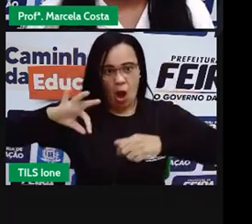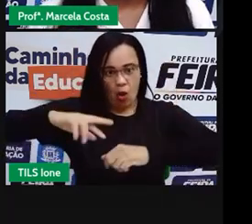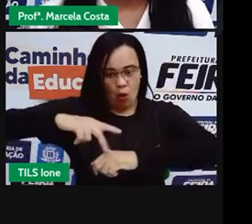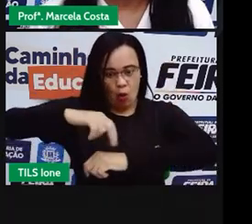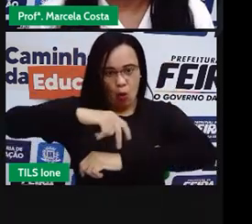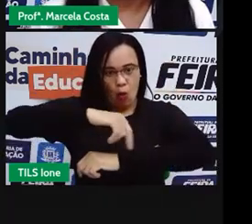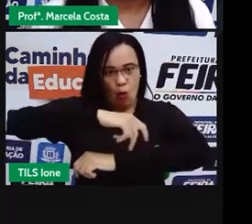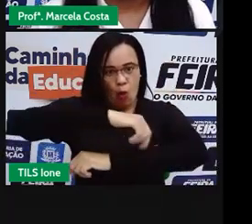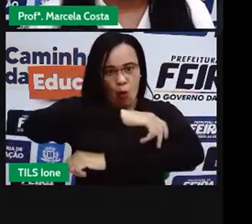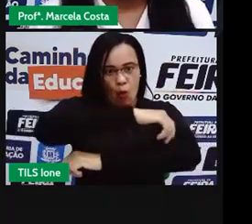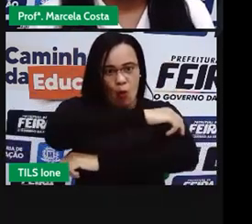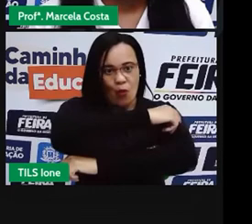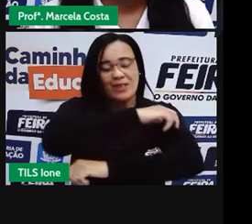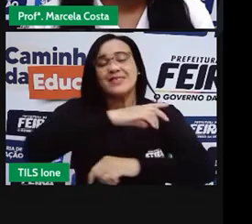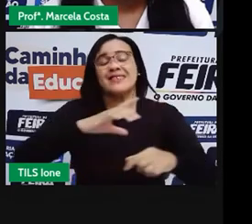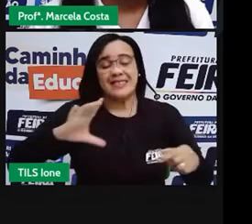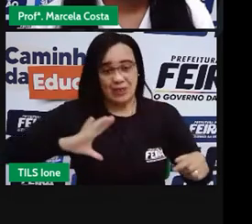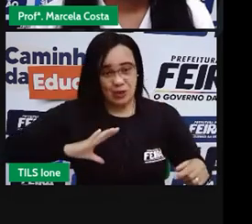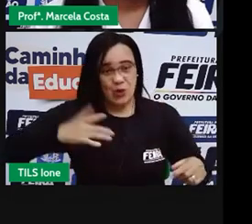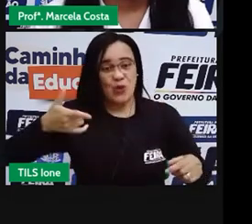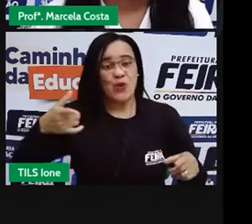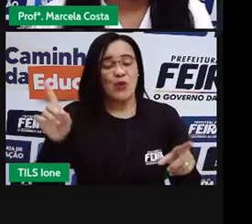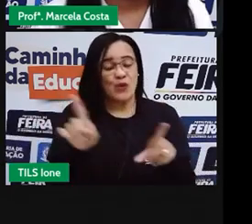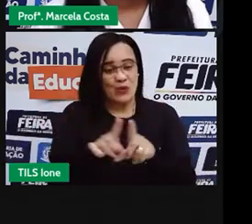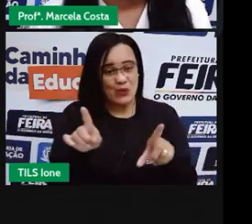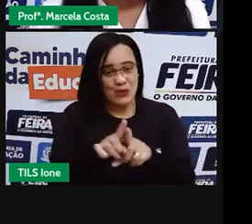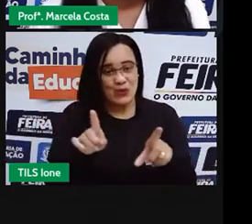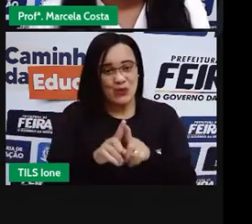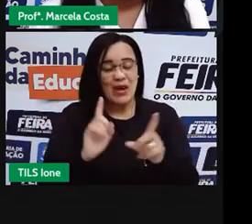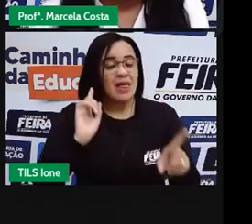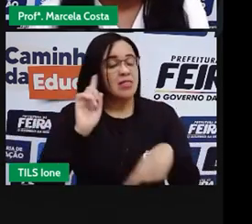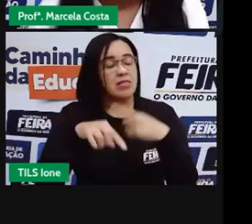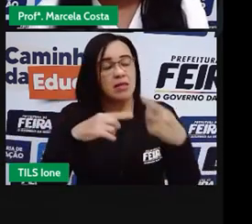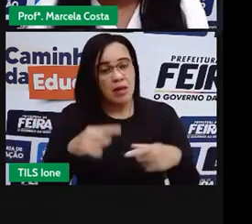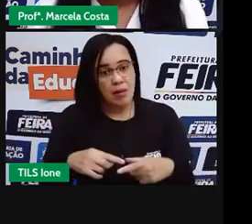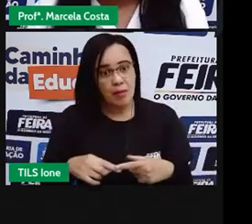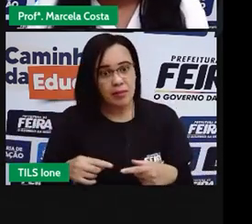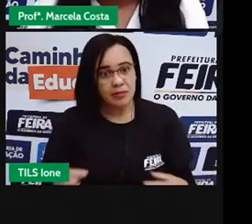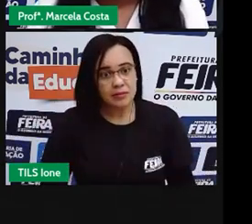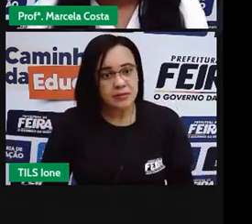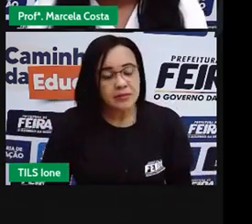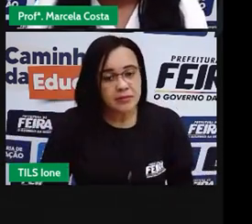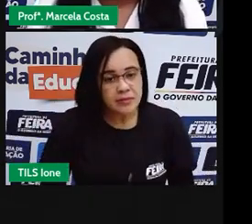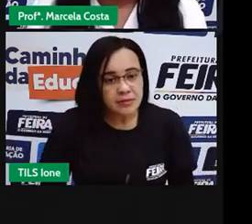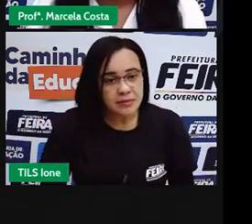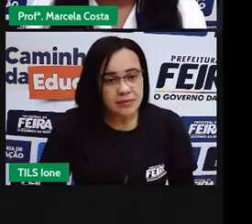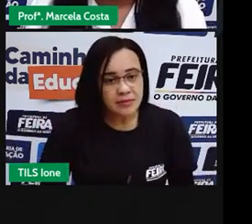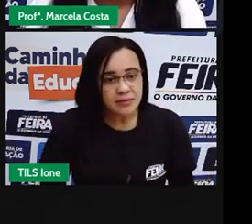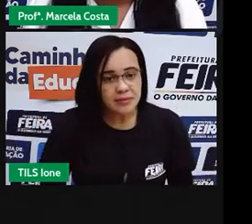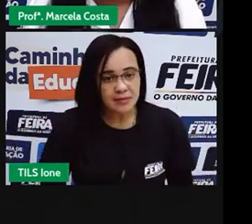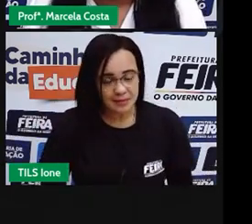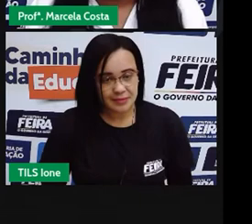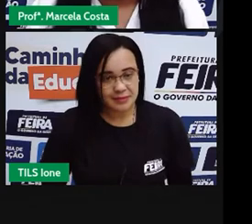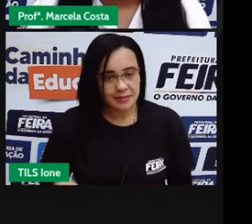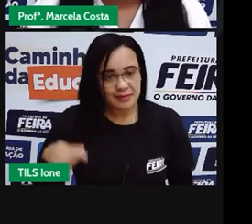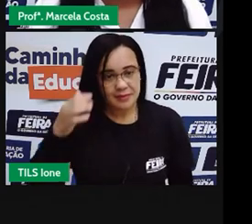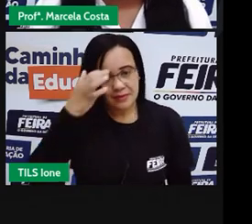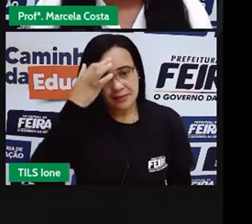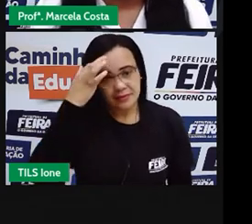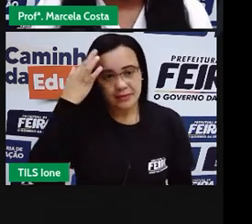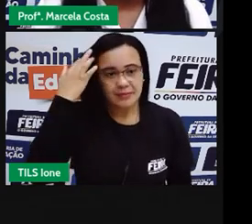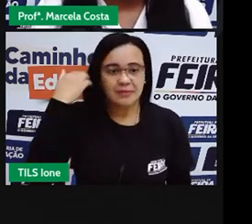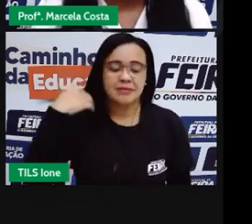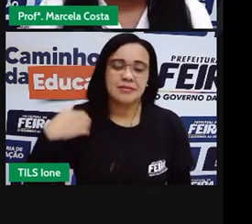coragem também de depois vir lá e de deixar o leão roendo ali as